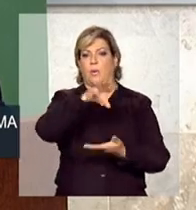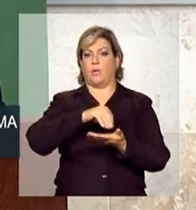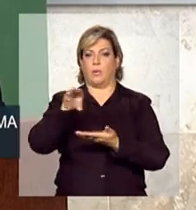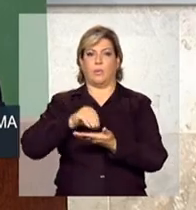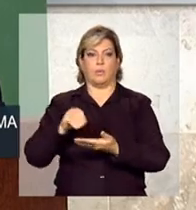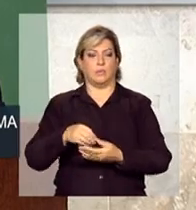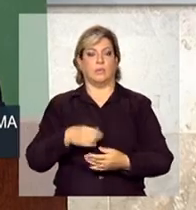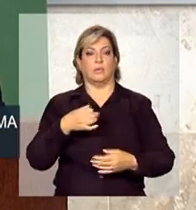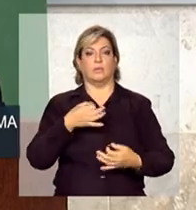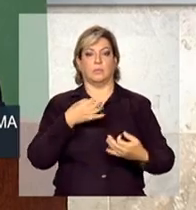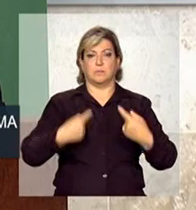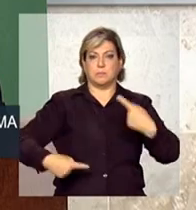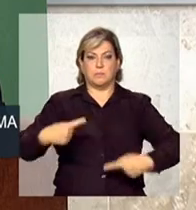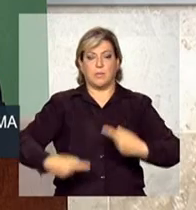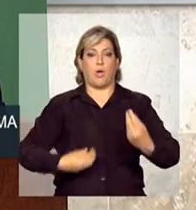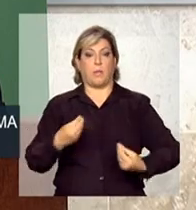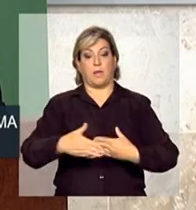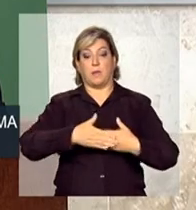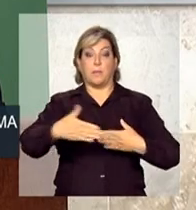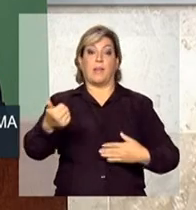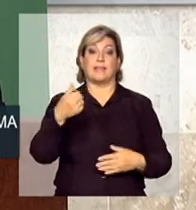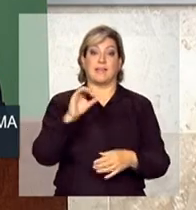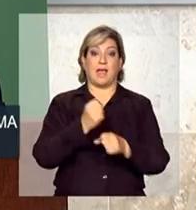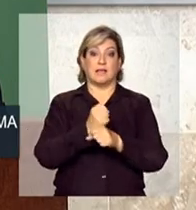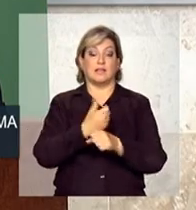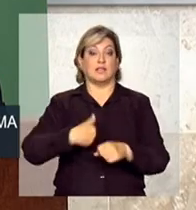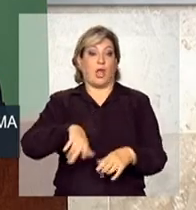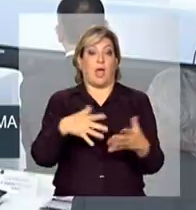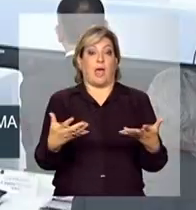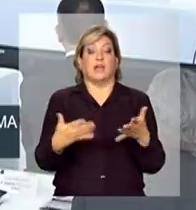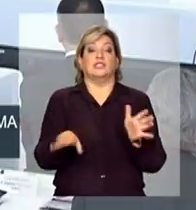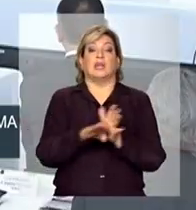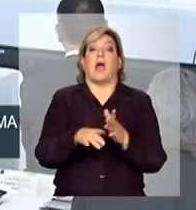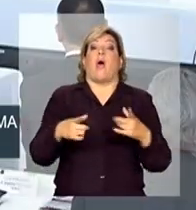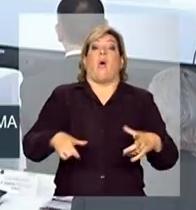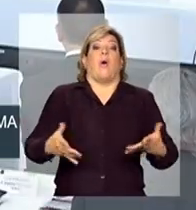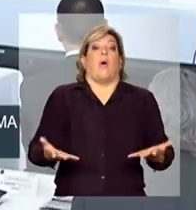nesses próximos 10 anos a gente quer chegar aonde.